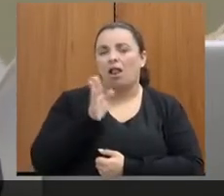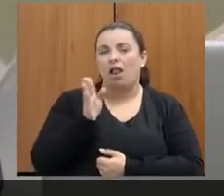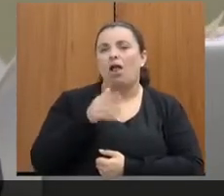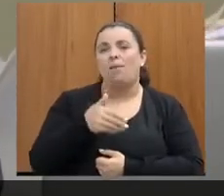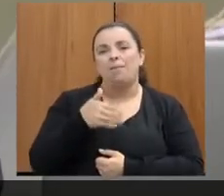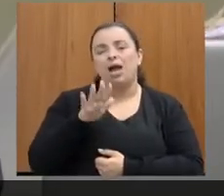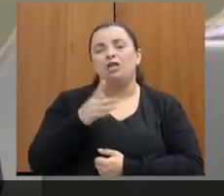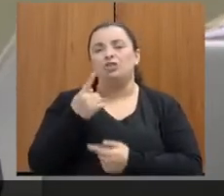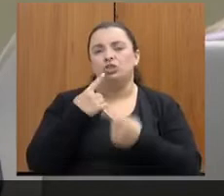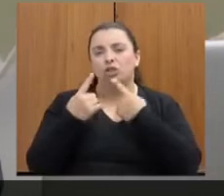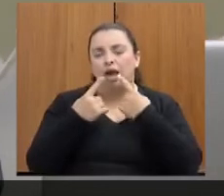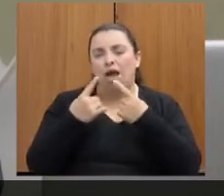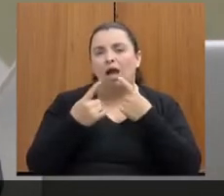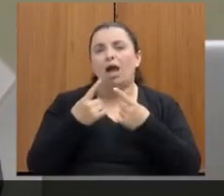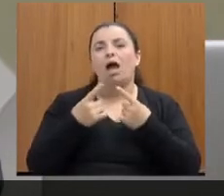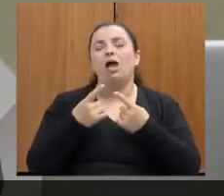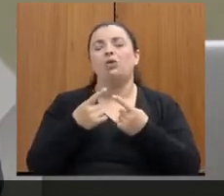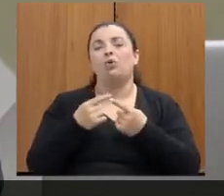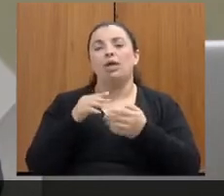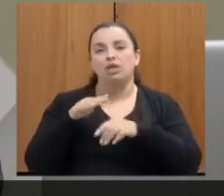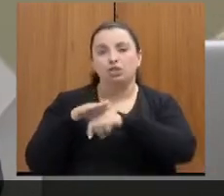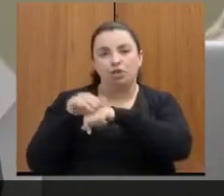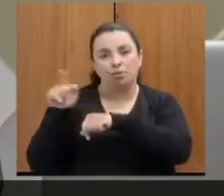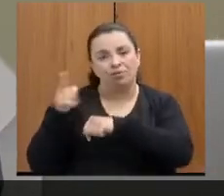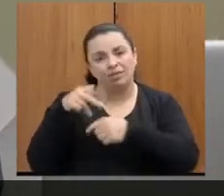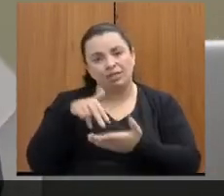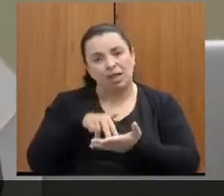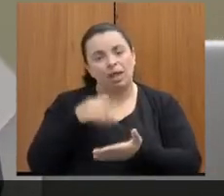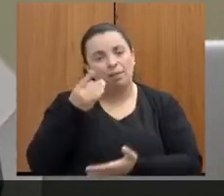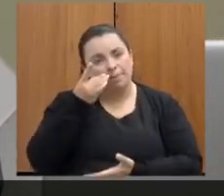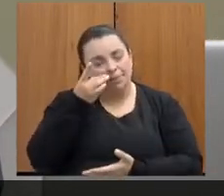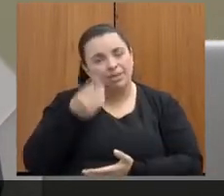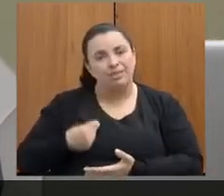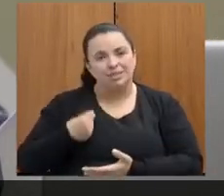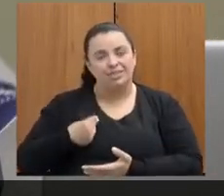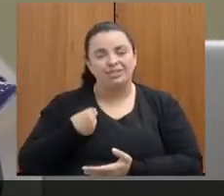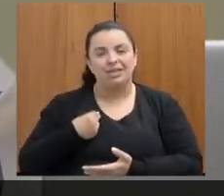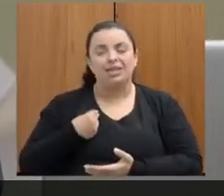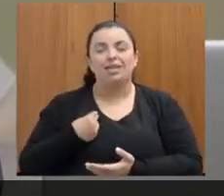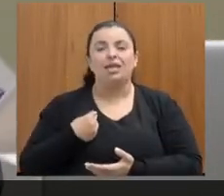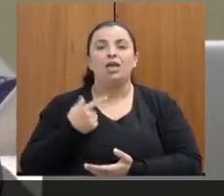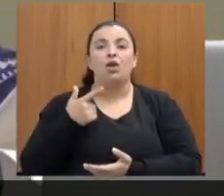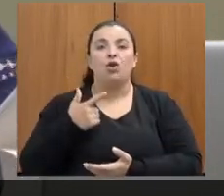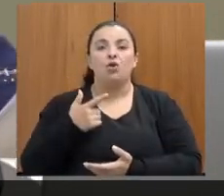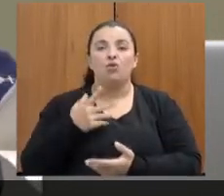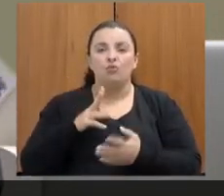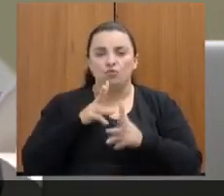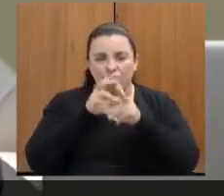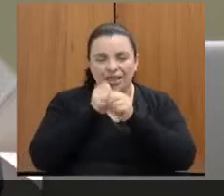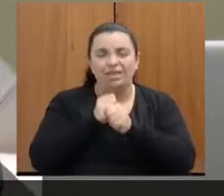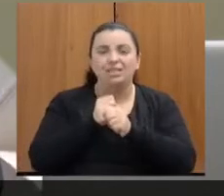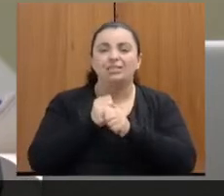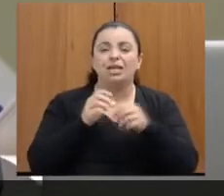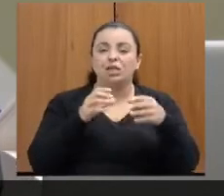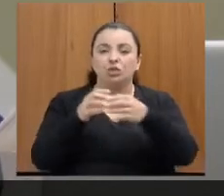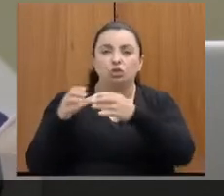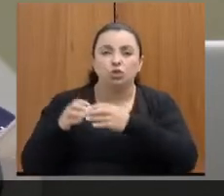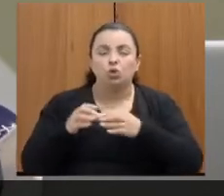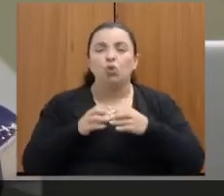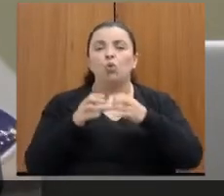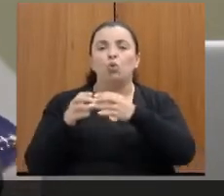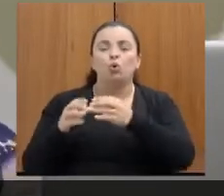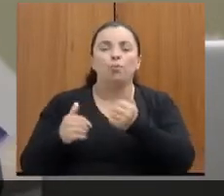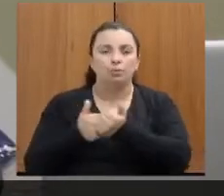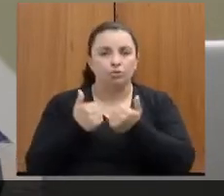mais diálogos, mais presença de vocês aqui conosco também na comissão, fortalecendo essa rede. O nosso trabalho aqui, um dos compromissos também